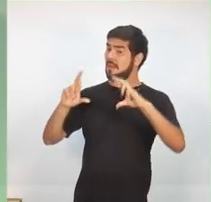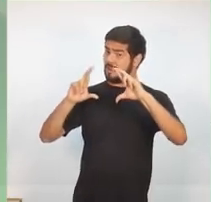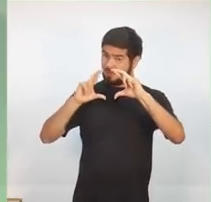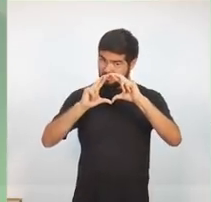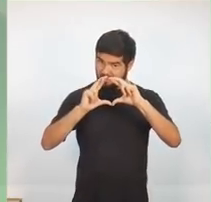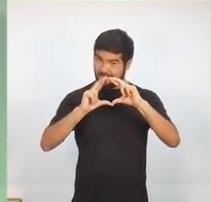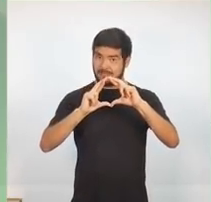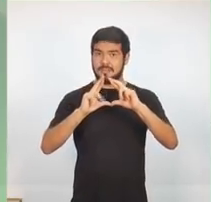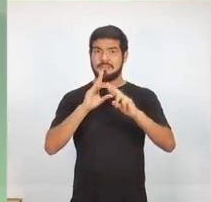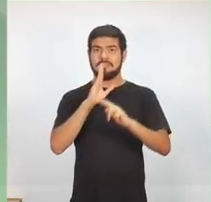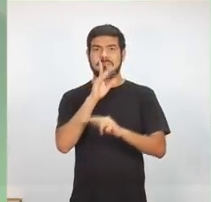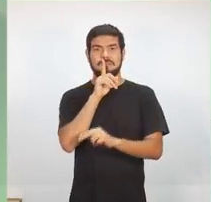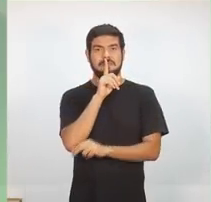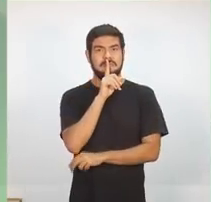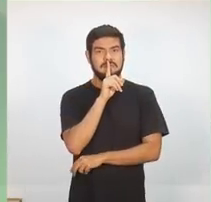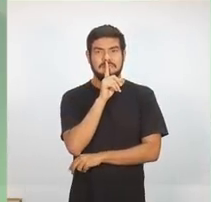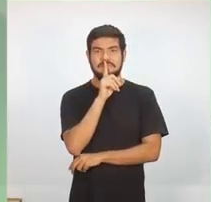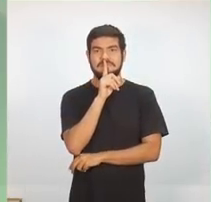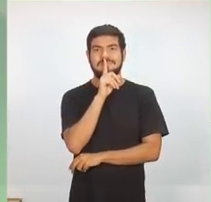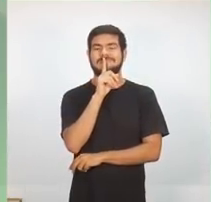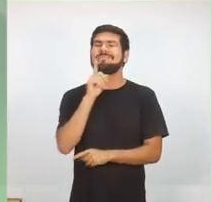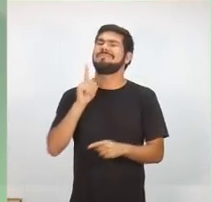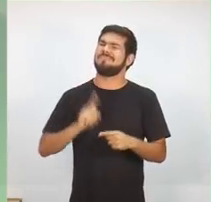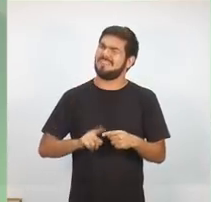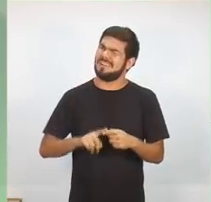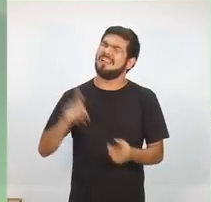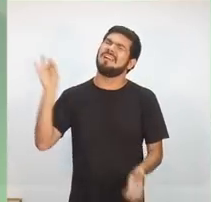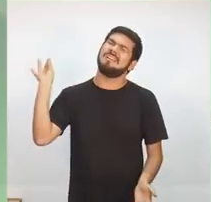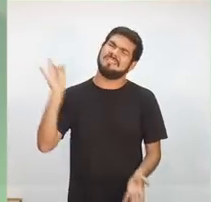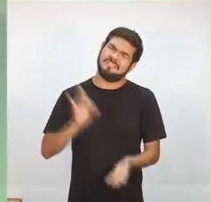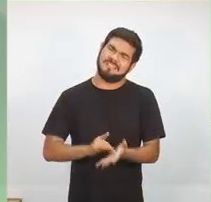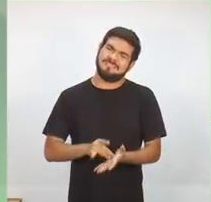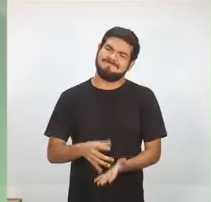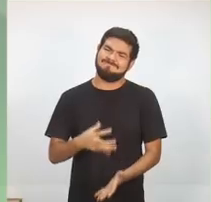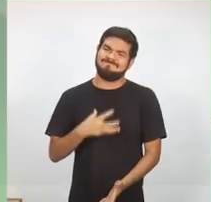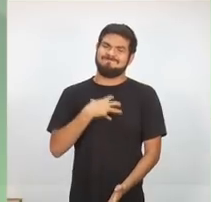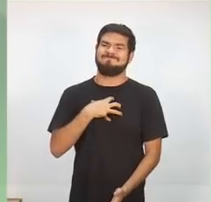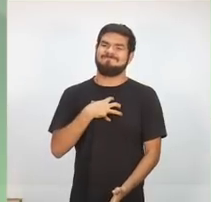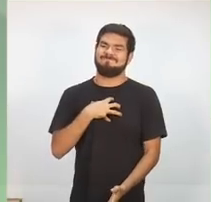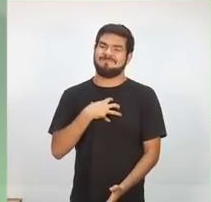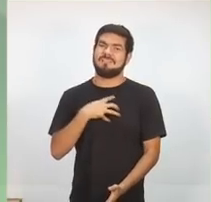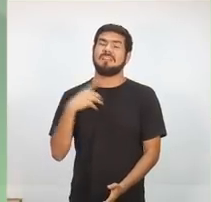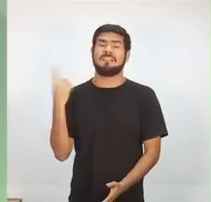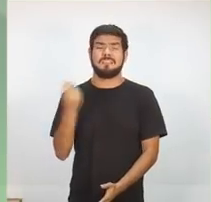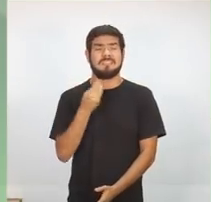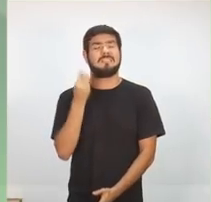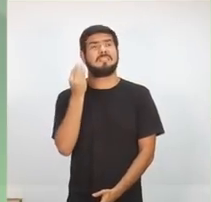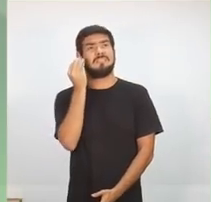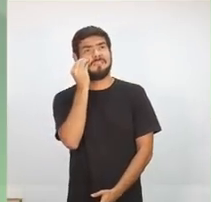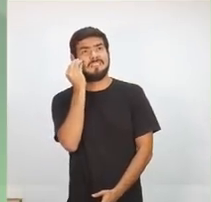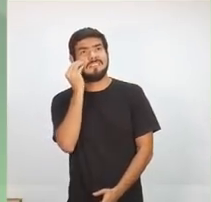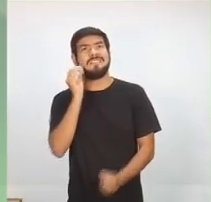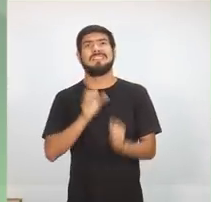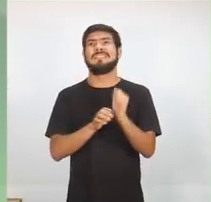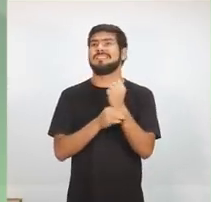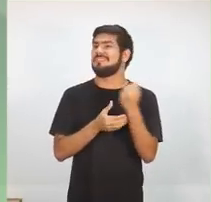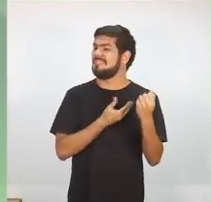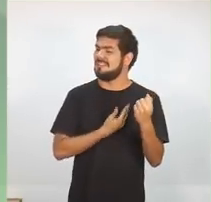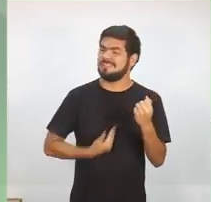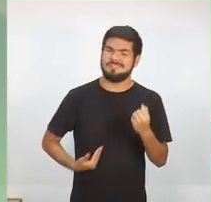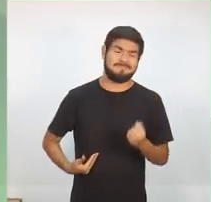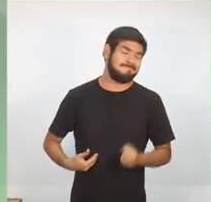silêncio. Porque realmente é chocante. A gente tem vivido uma segurança pública